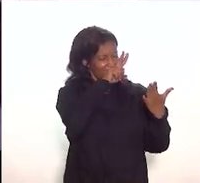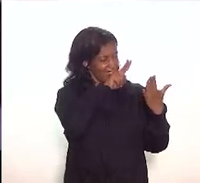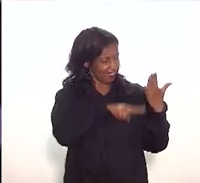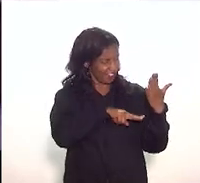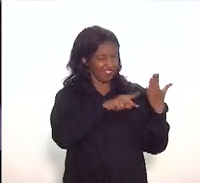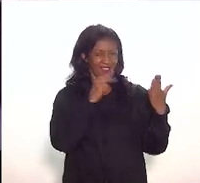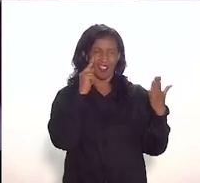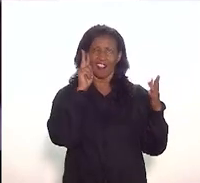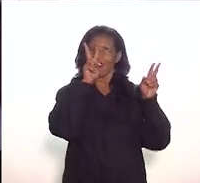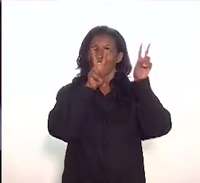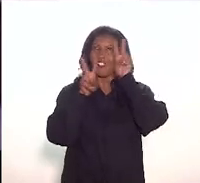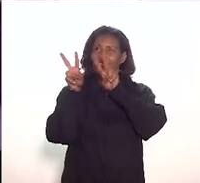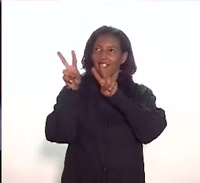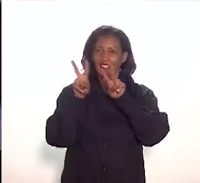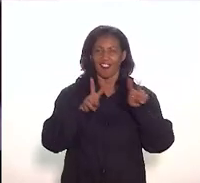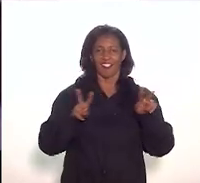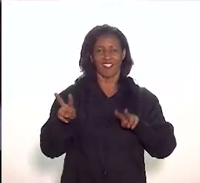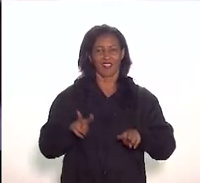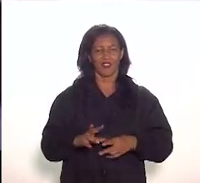eu eu eu